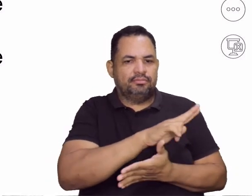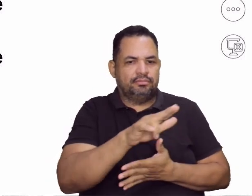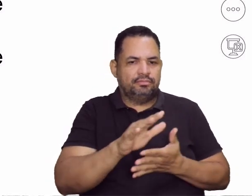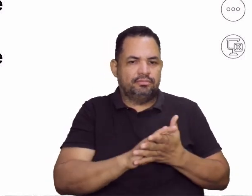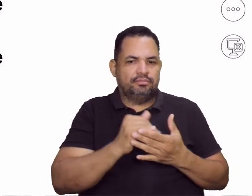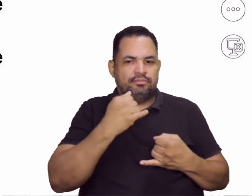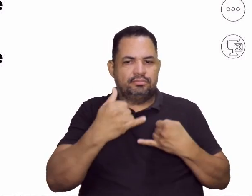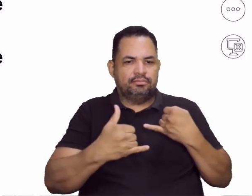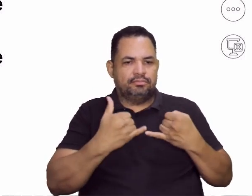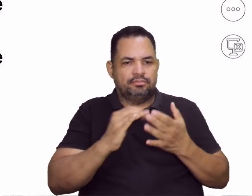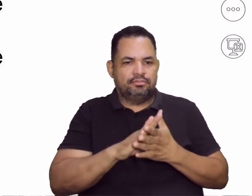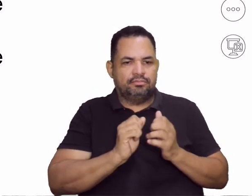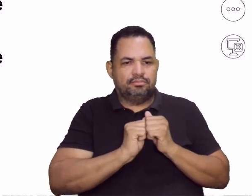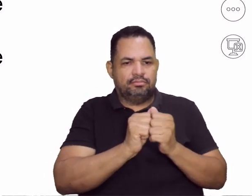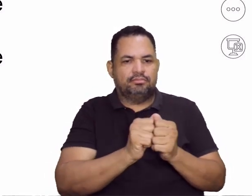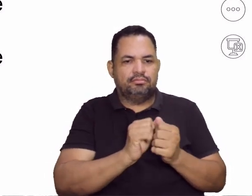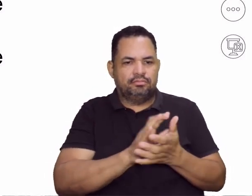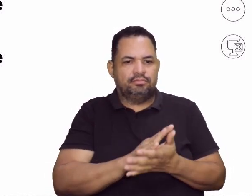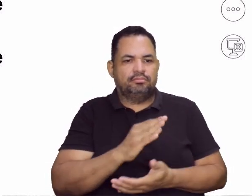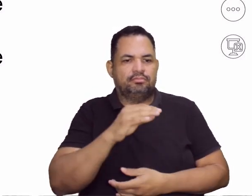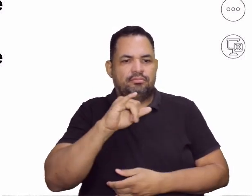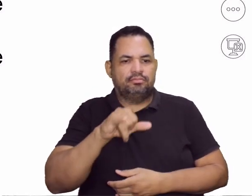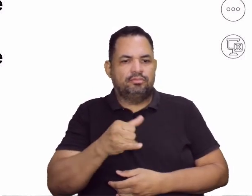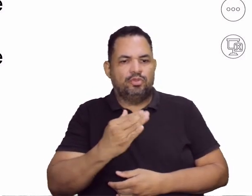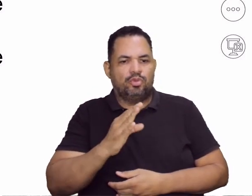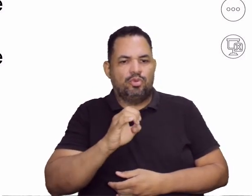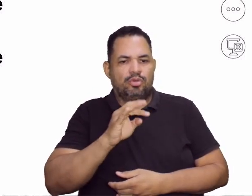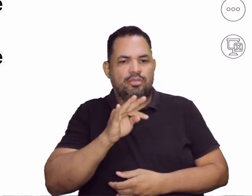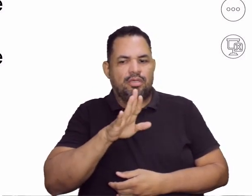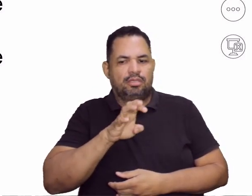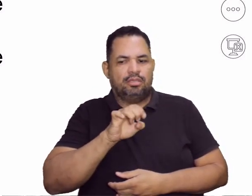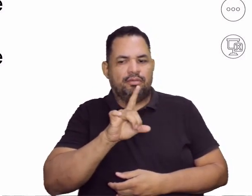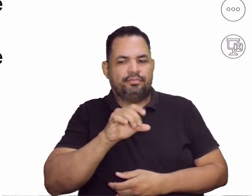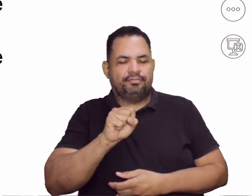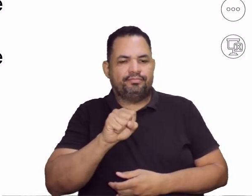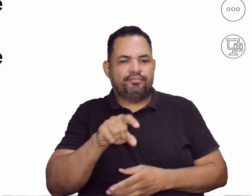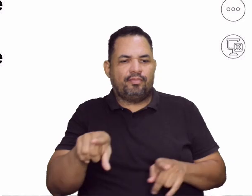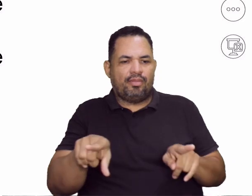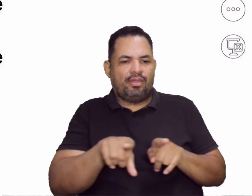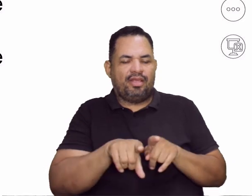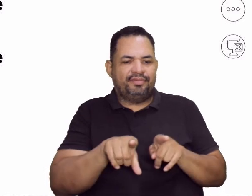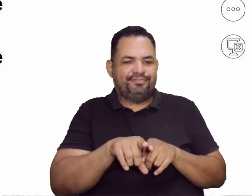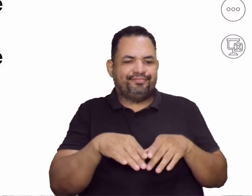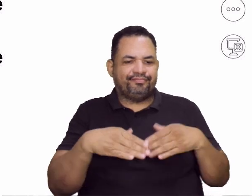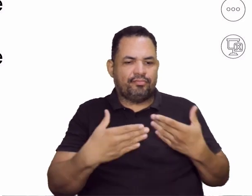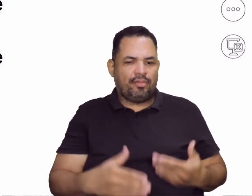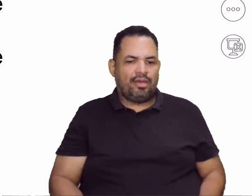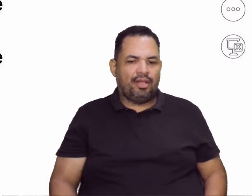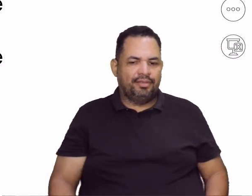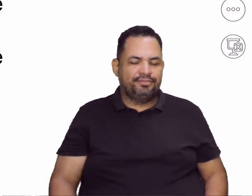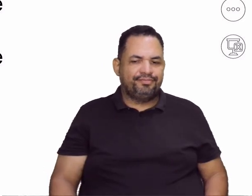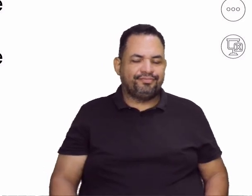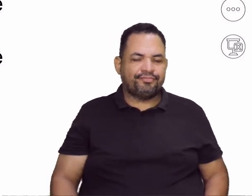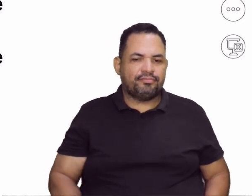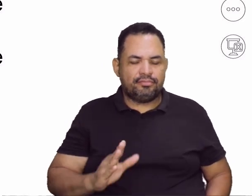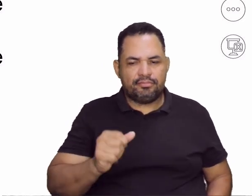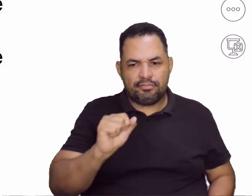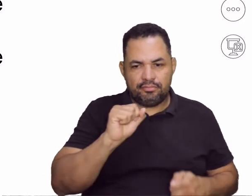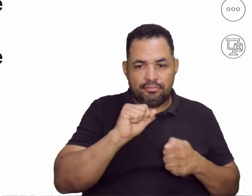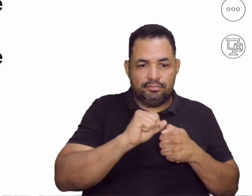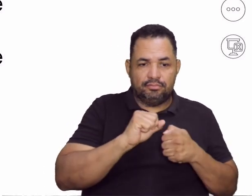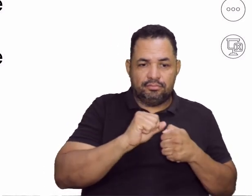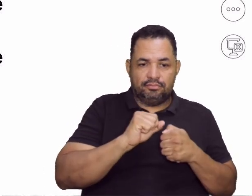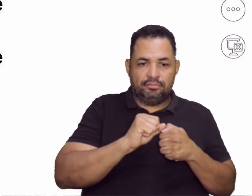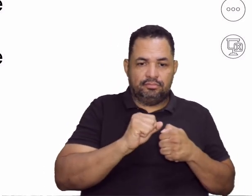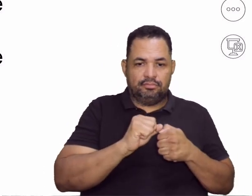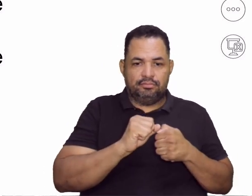e vem acompanhado também do jogo Tetris. Tem um... Não sei se vocês já fizeram aí a...